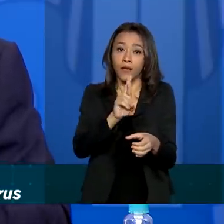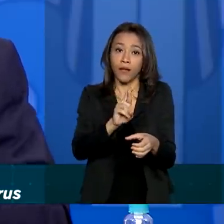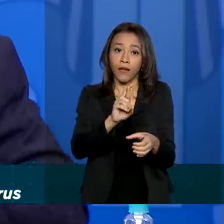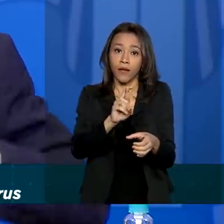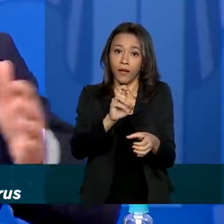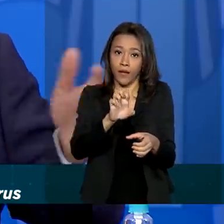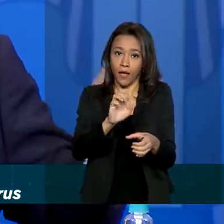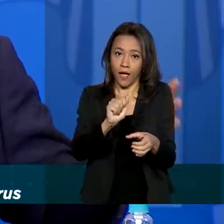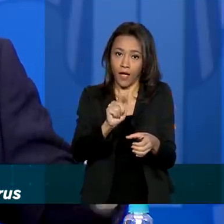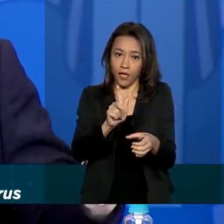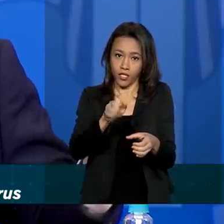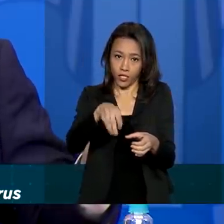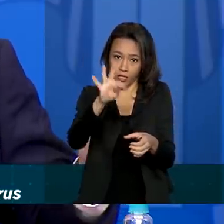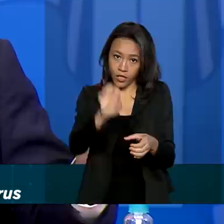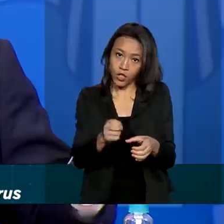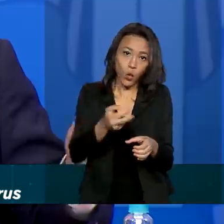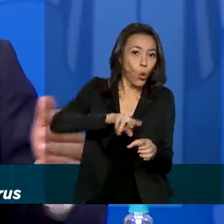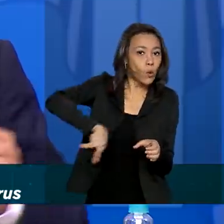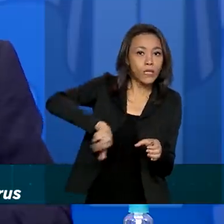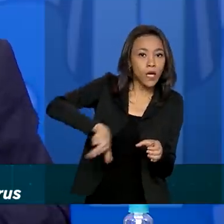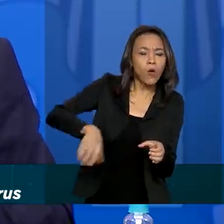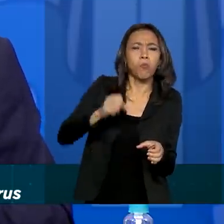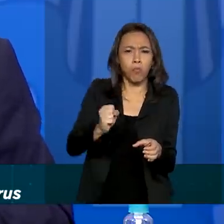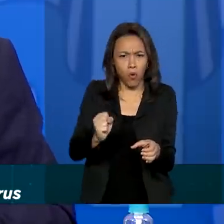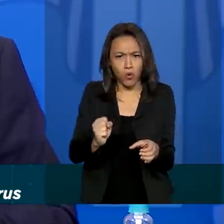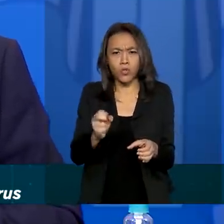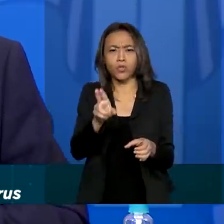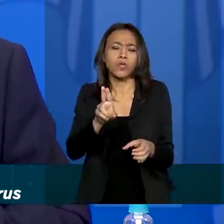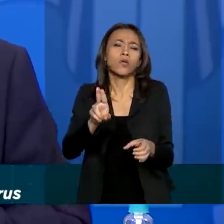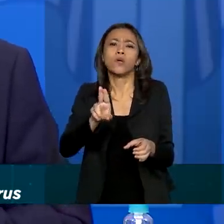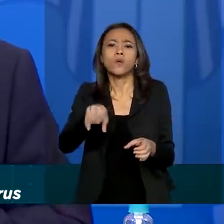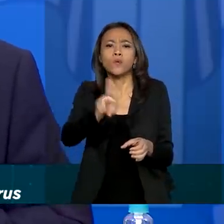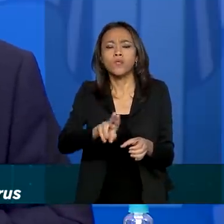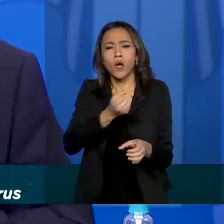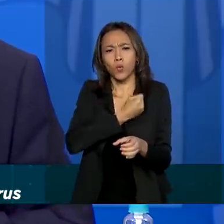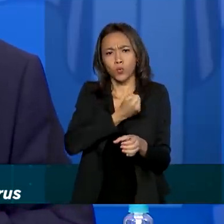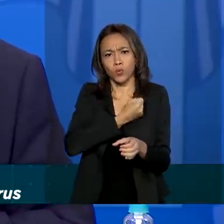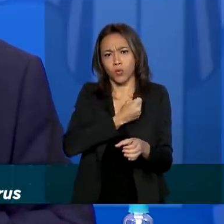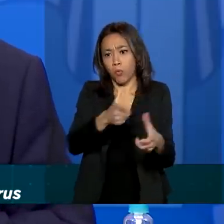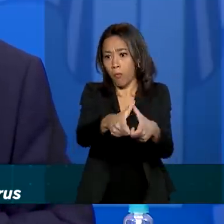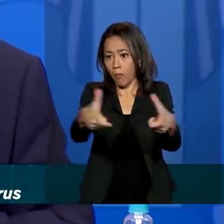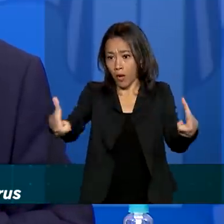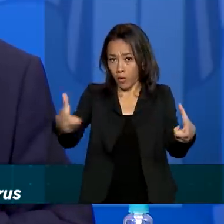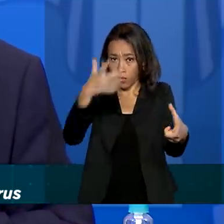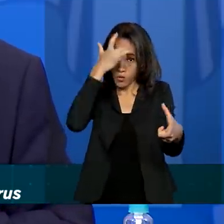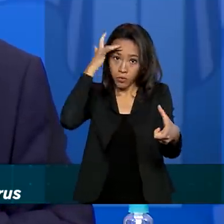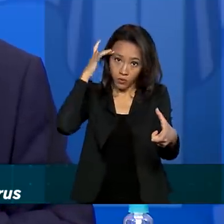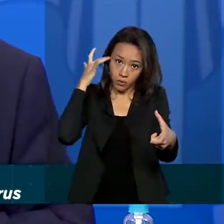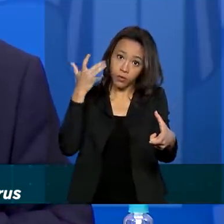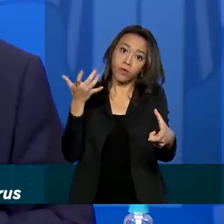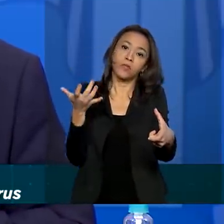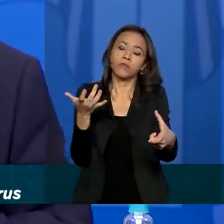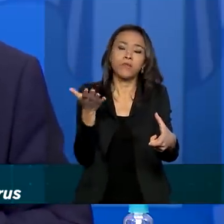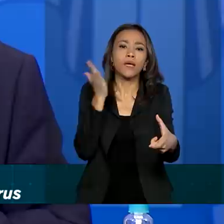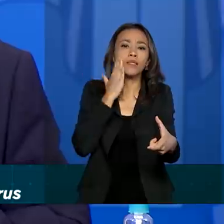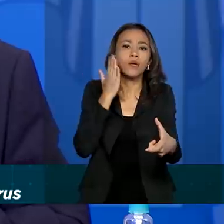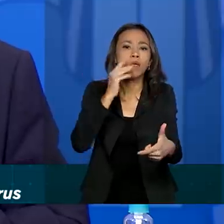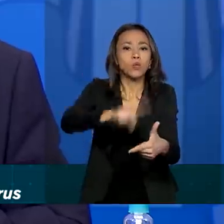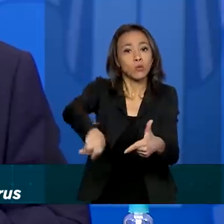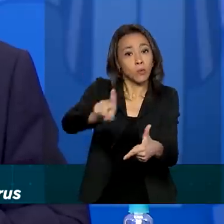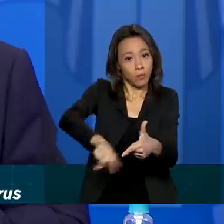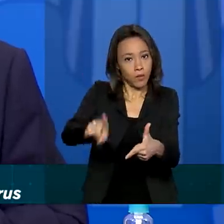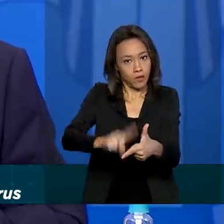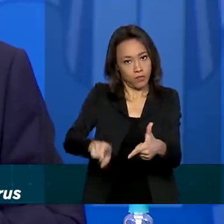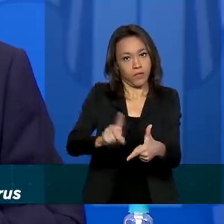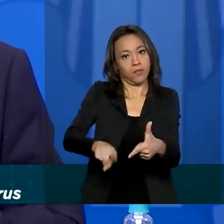significa que a gente pode testar o maior número de pessoas e significa que gente tem mais independência dos problemas internacionais,